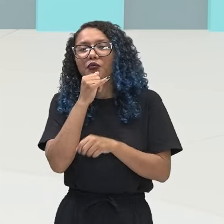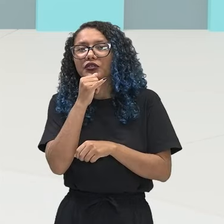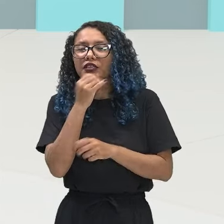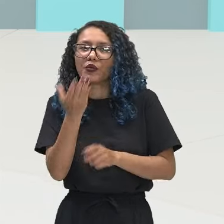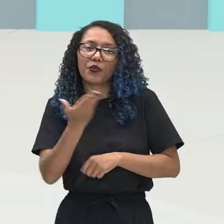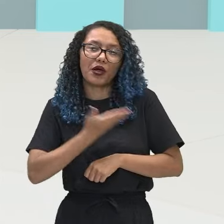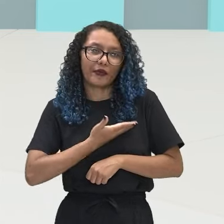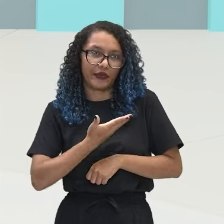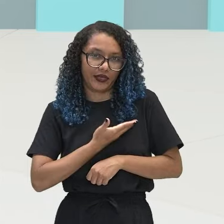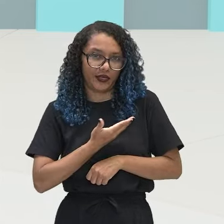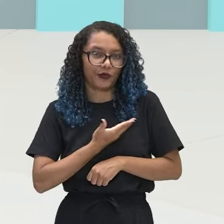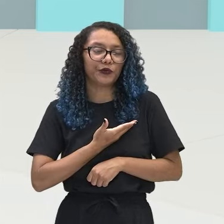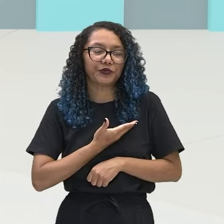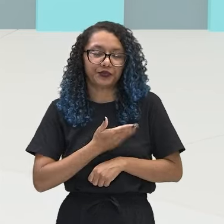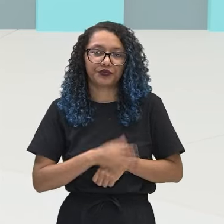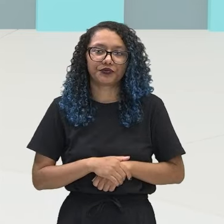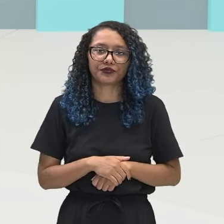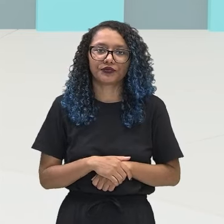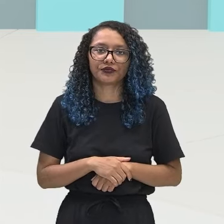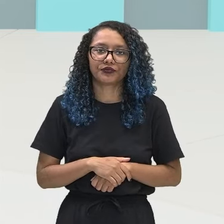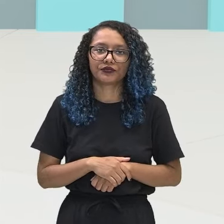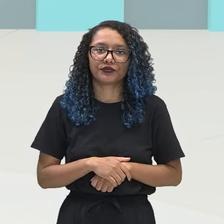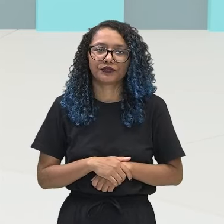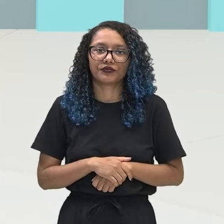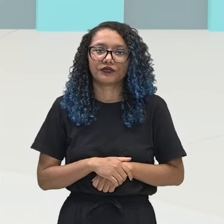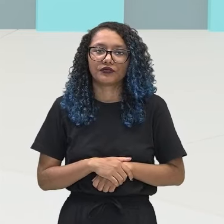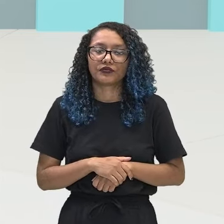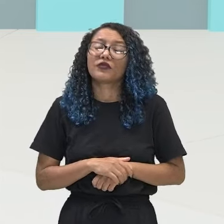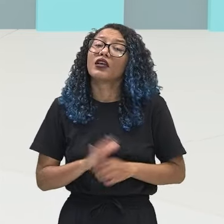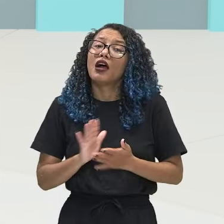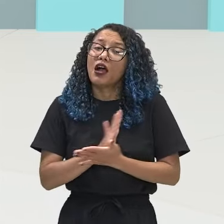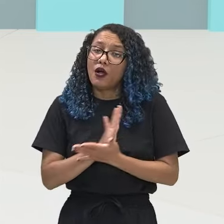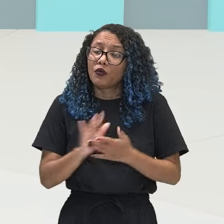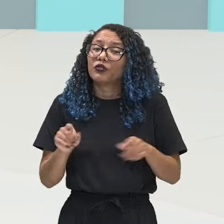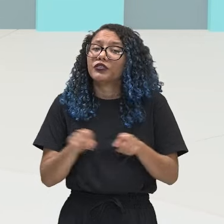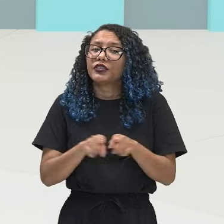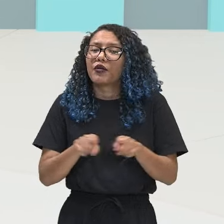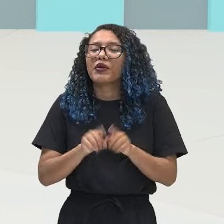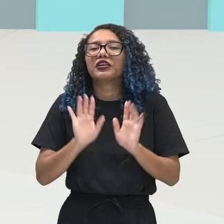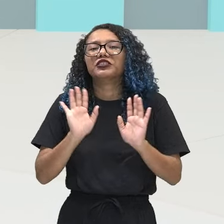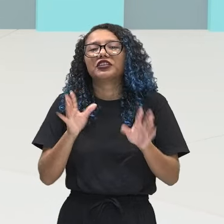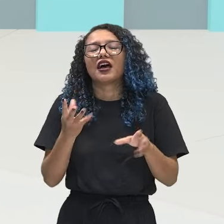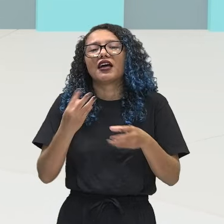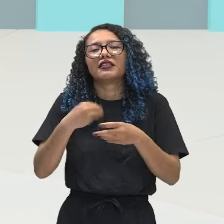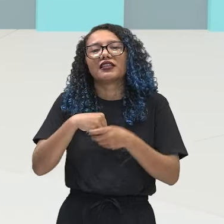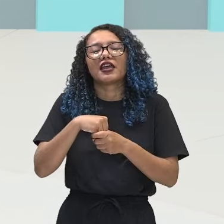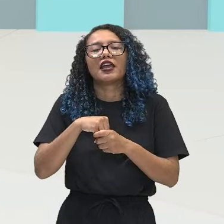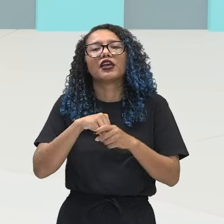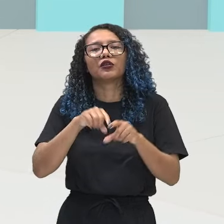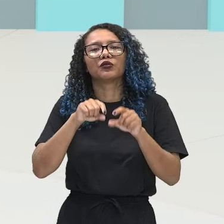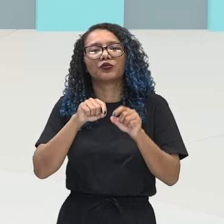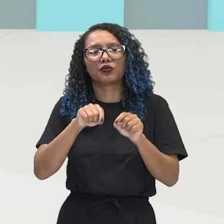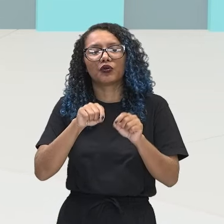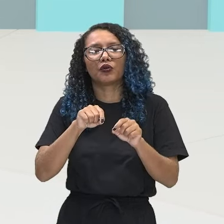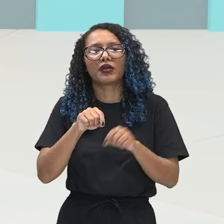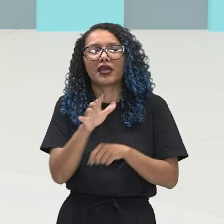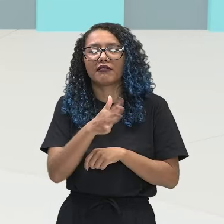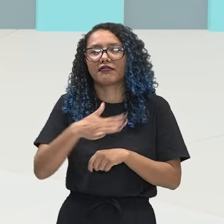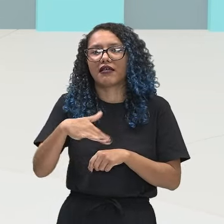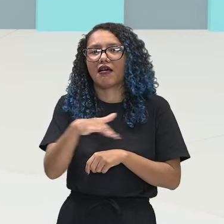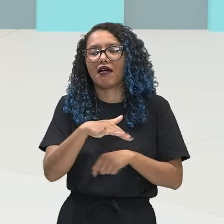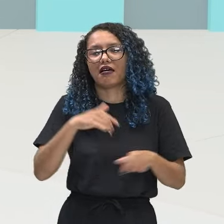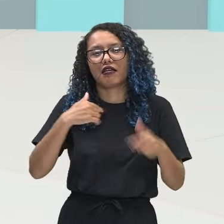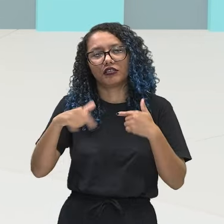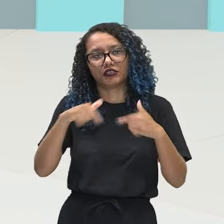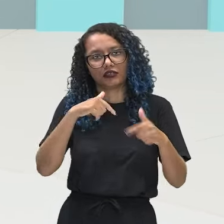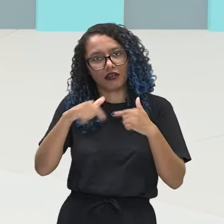colegas, alguns até já inserindo-se já no meio do mercado de trabalho, por meio